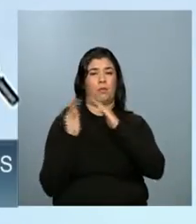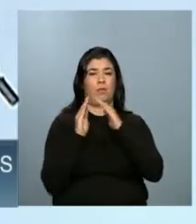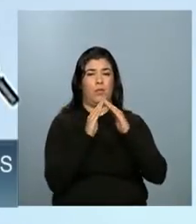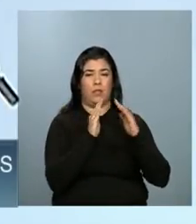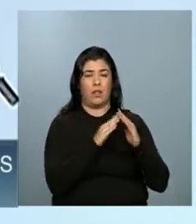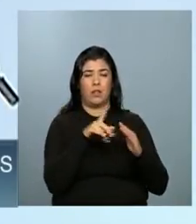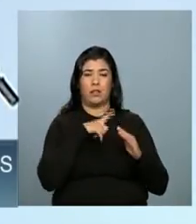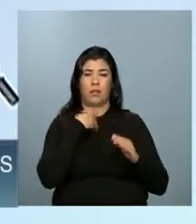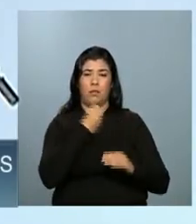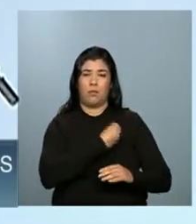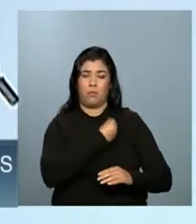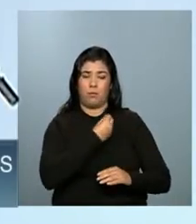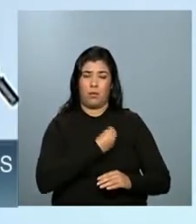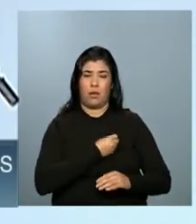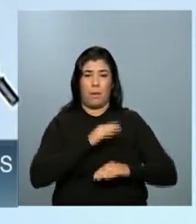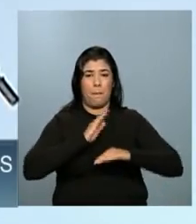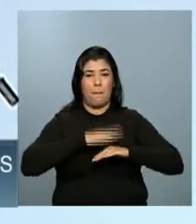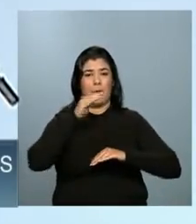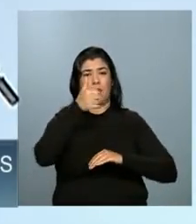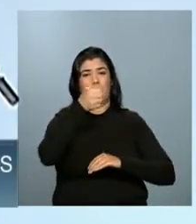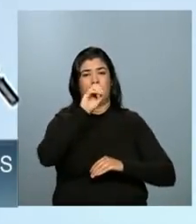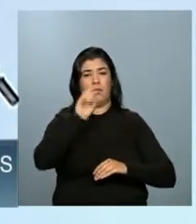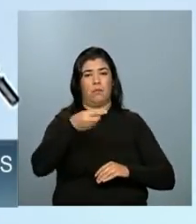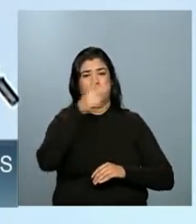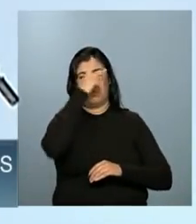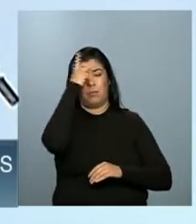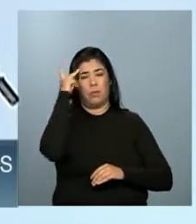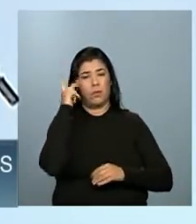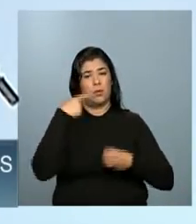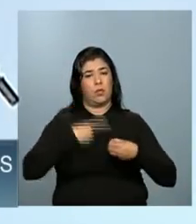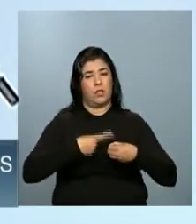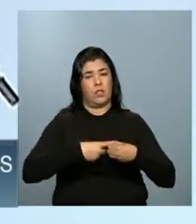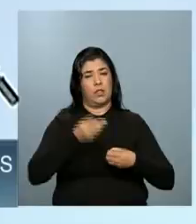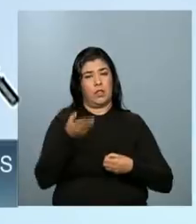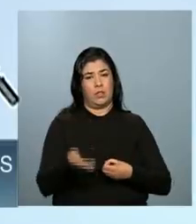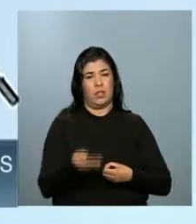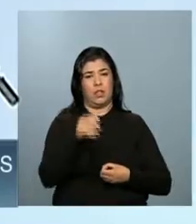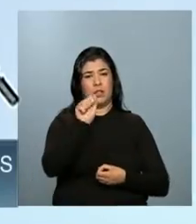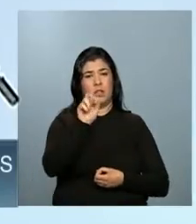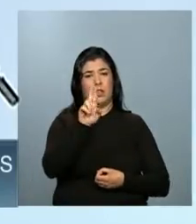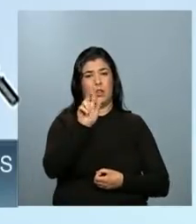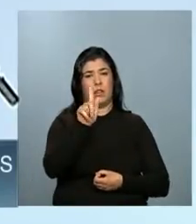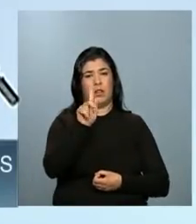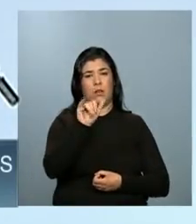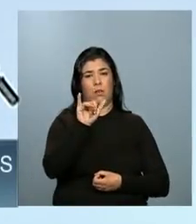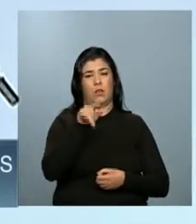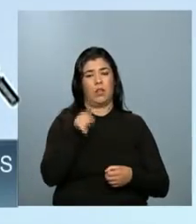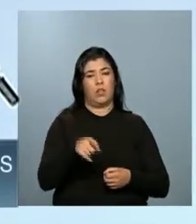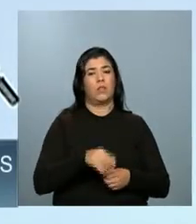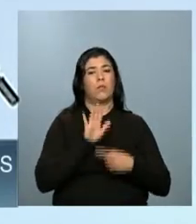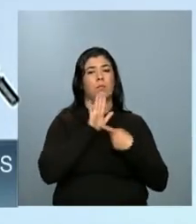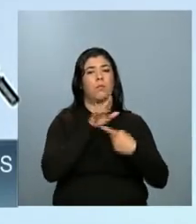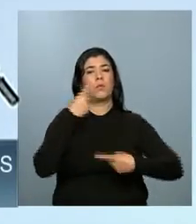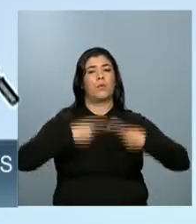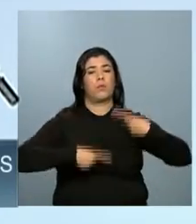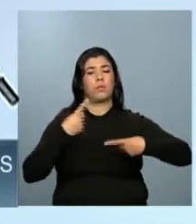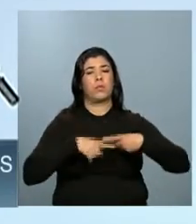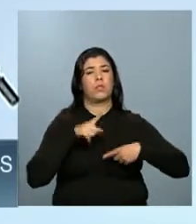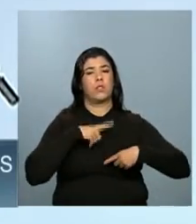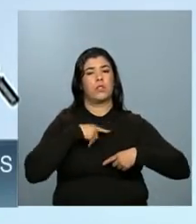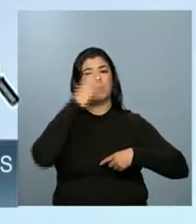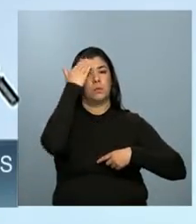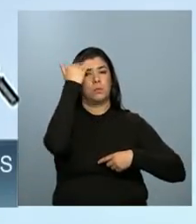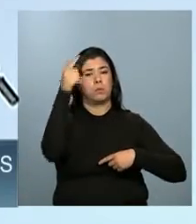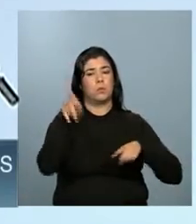pessoas na cidade de Araguari. Então, isso é uma política de sucesso, é uma política